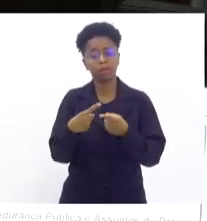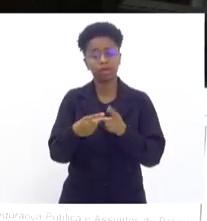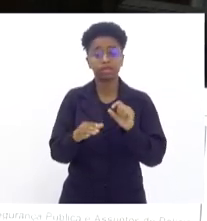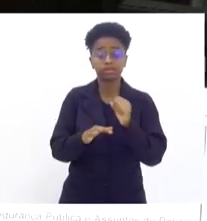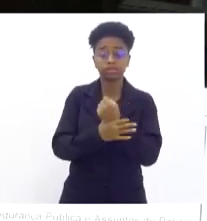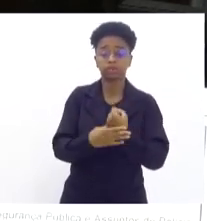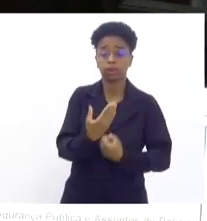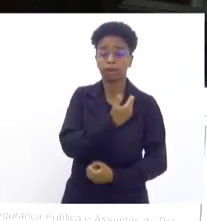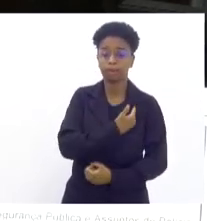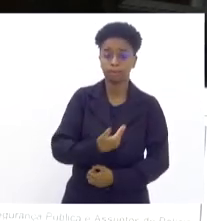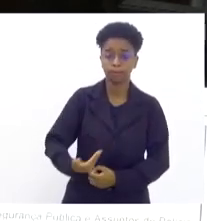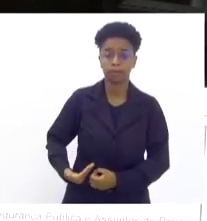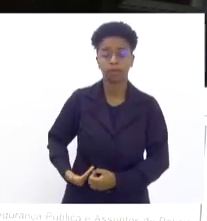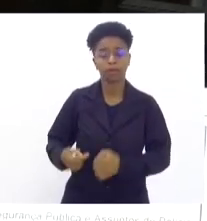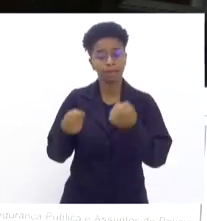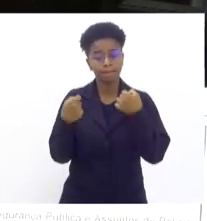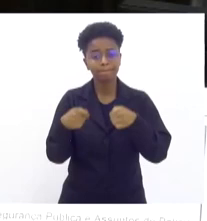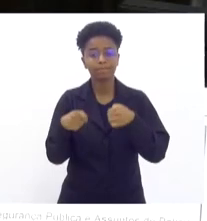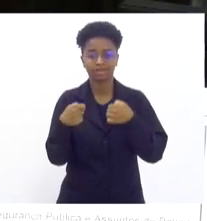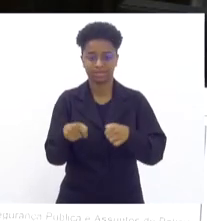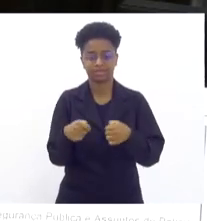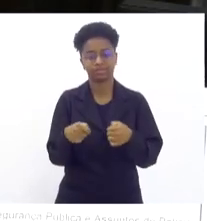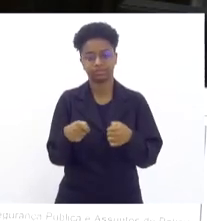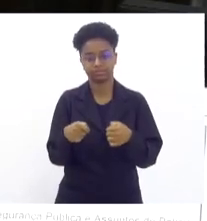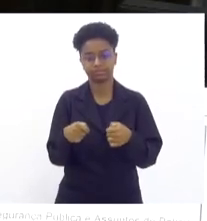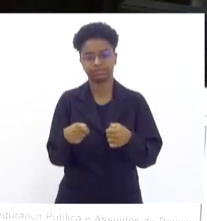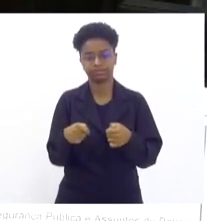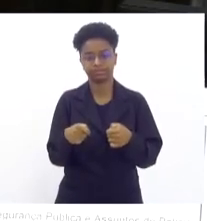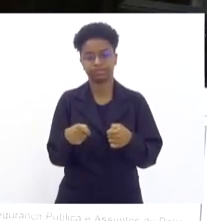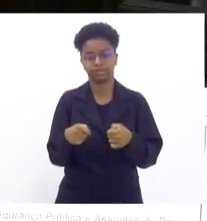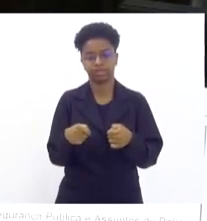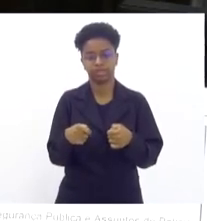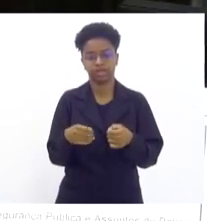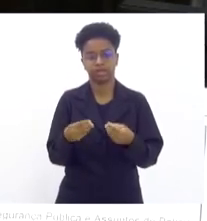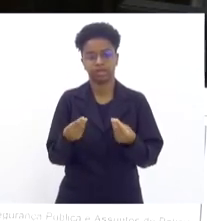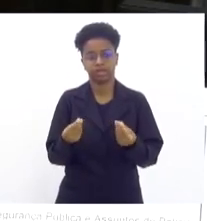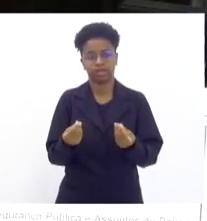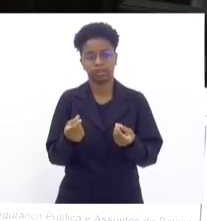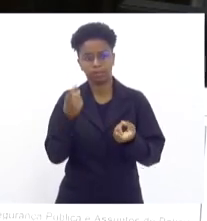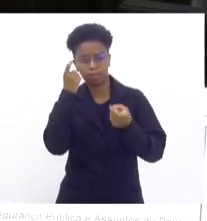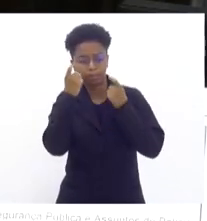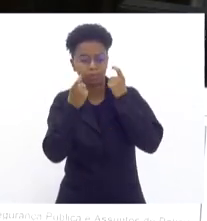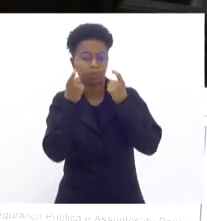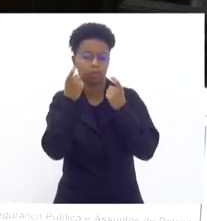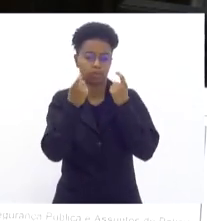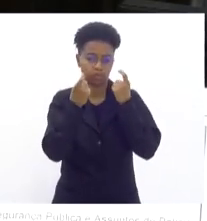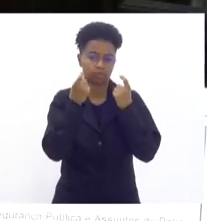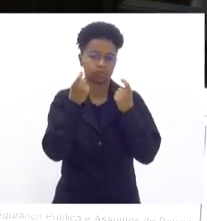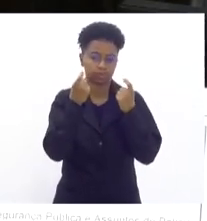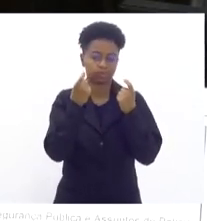pública deve ser uma preocupação,